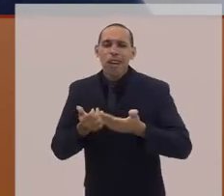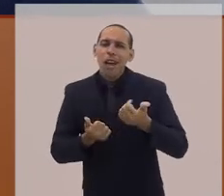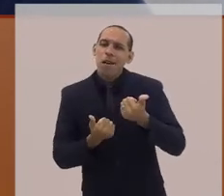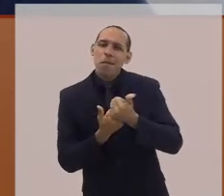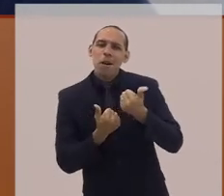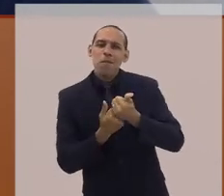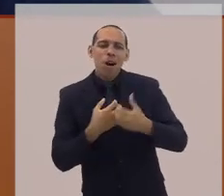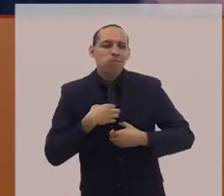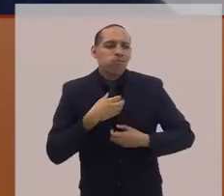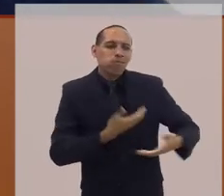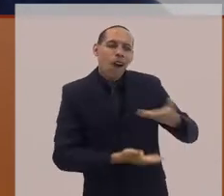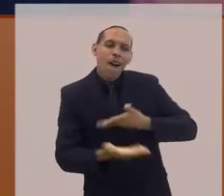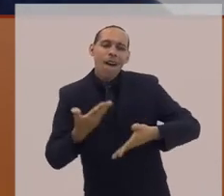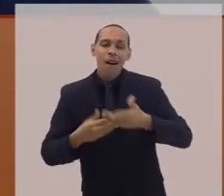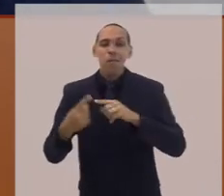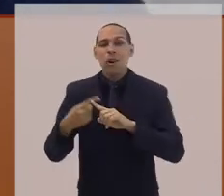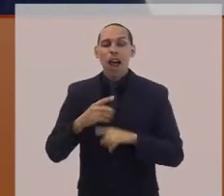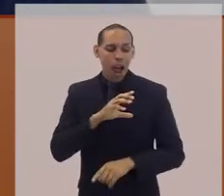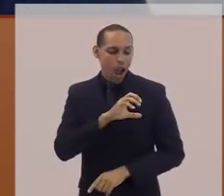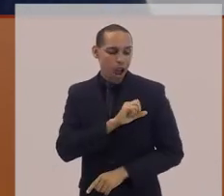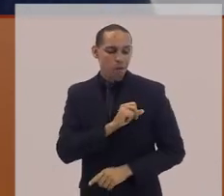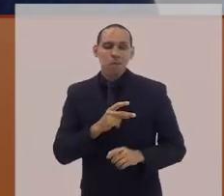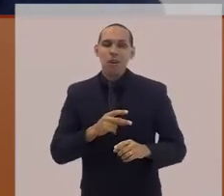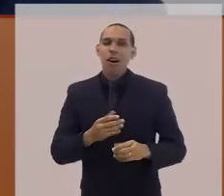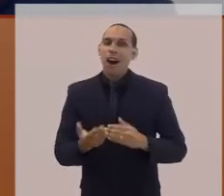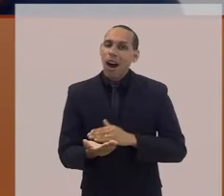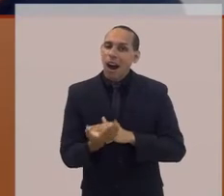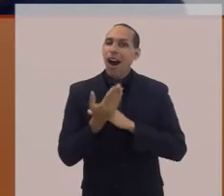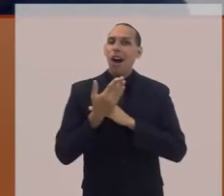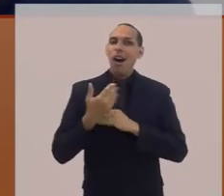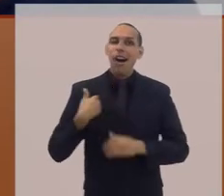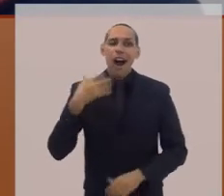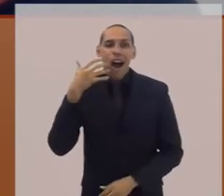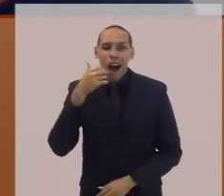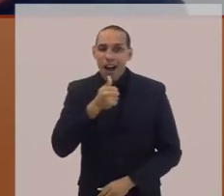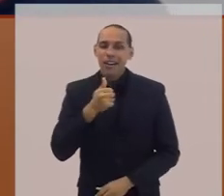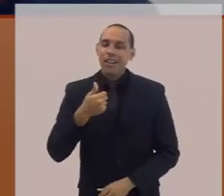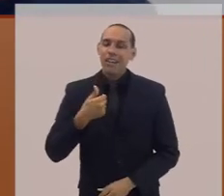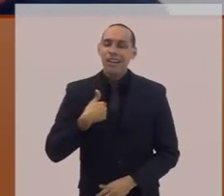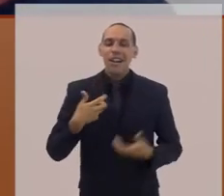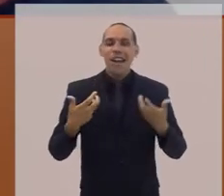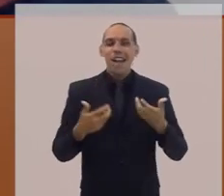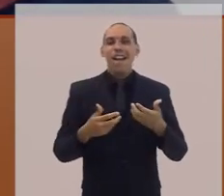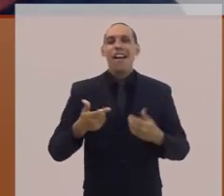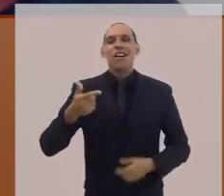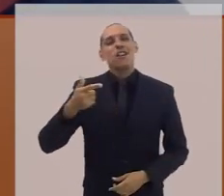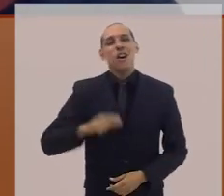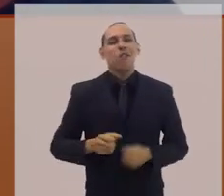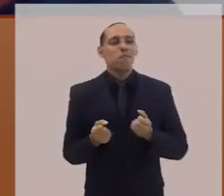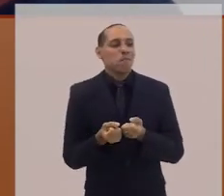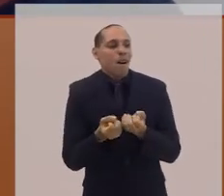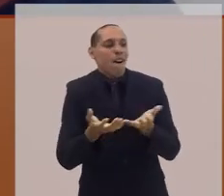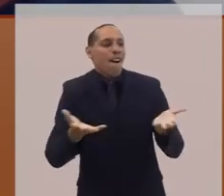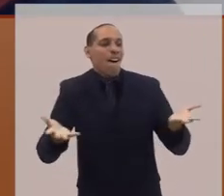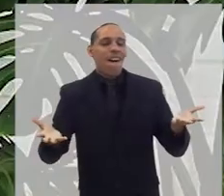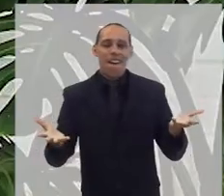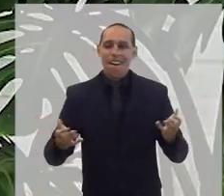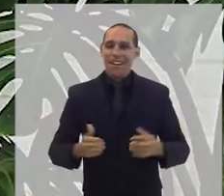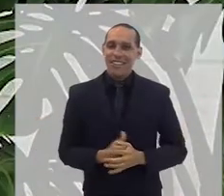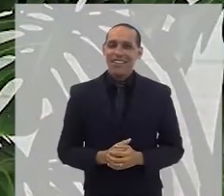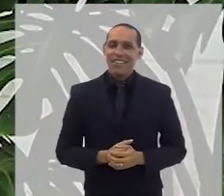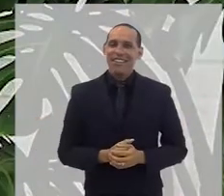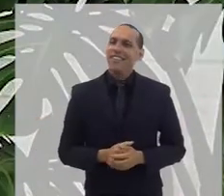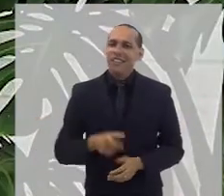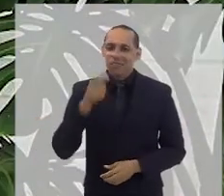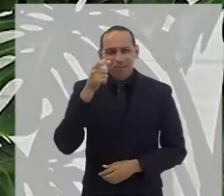prazer reproduzir e levar isso adiante. E é interessante notar que